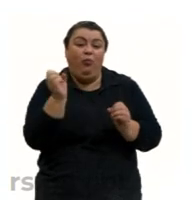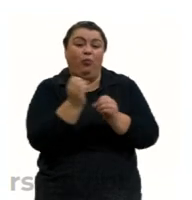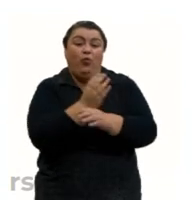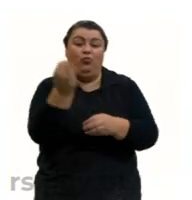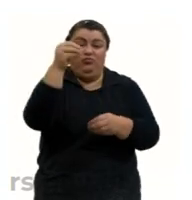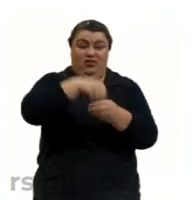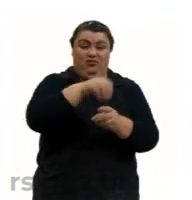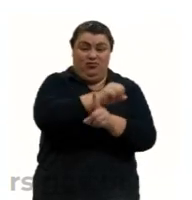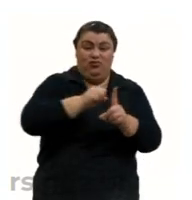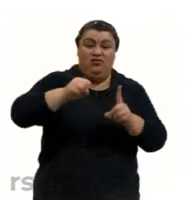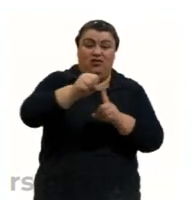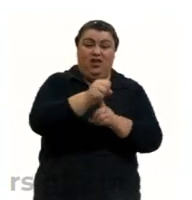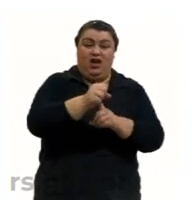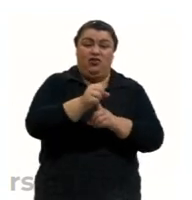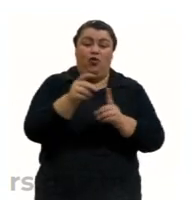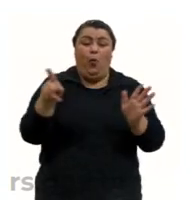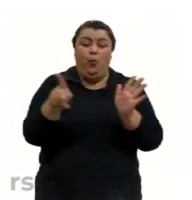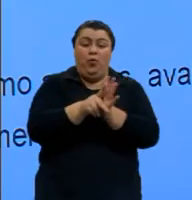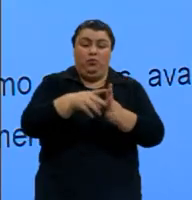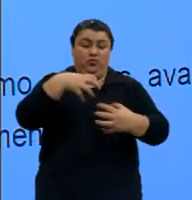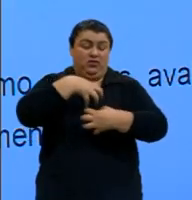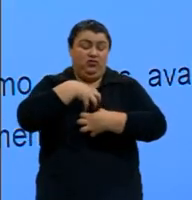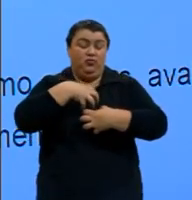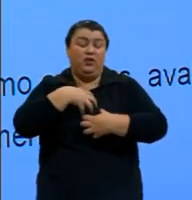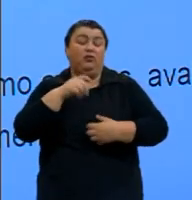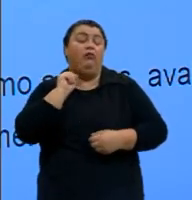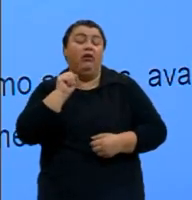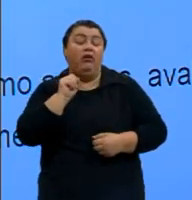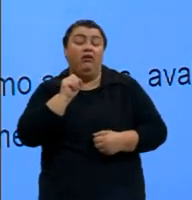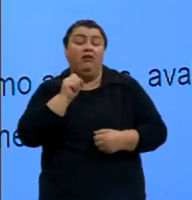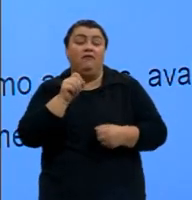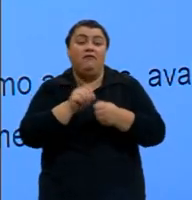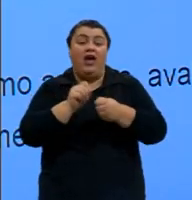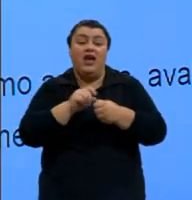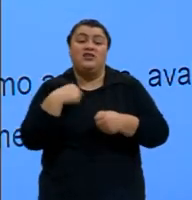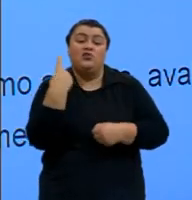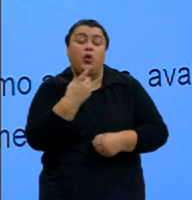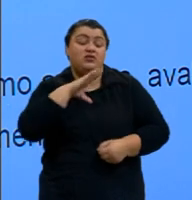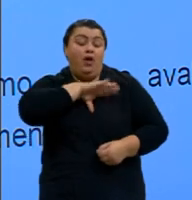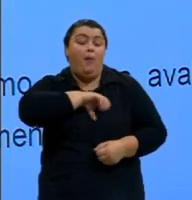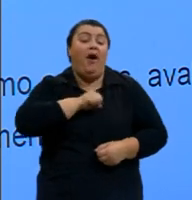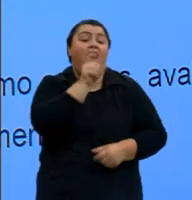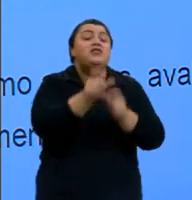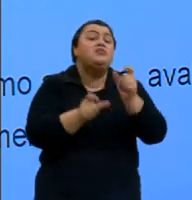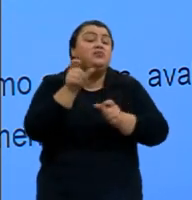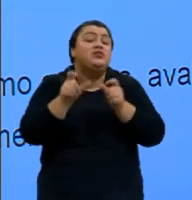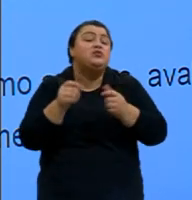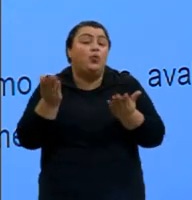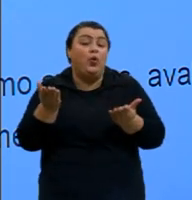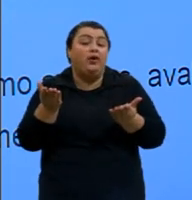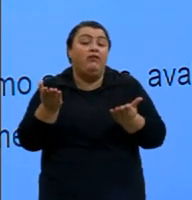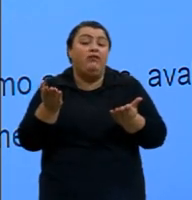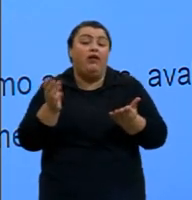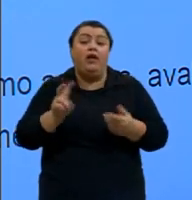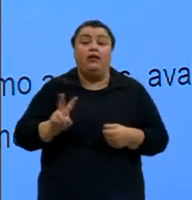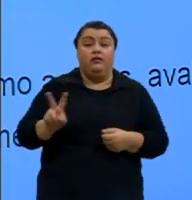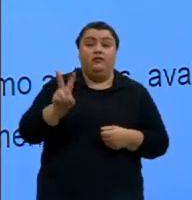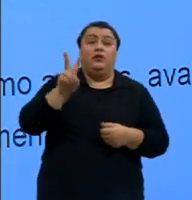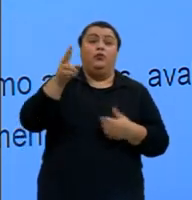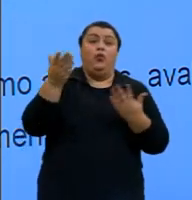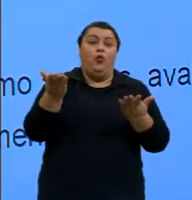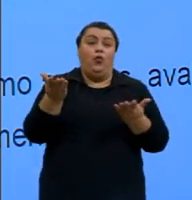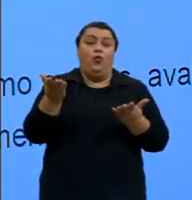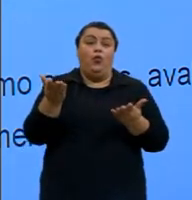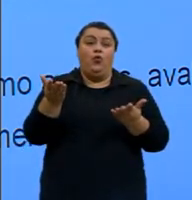sentimentos. O que leva nós a amar as pessoas ou a amar alguma coisa? São colocados valores nas canções,